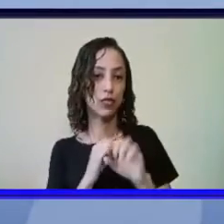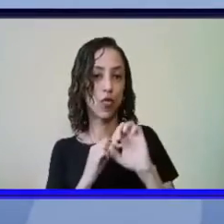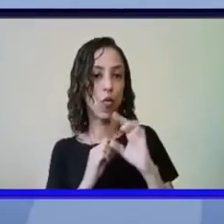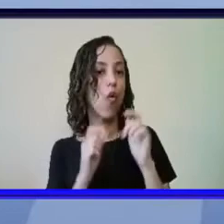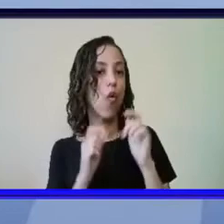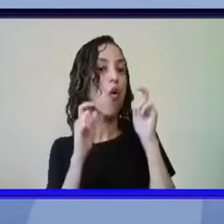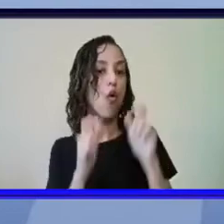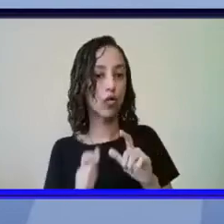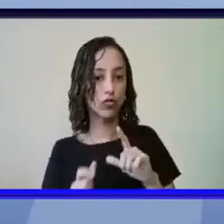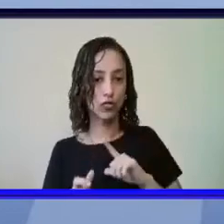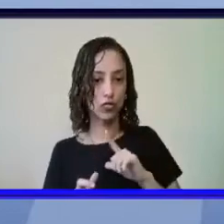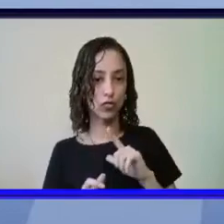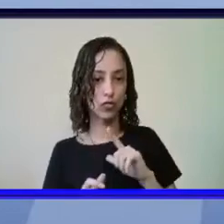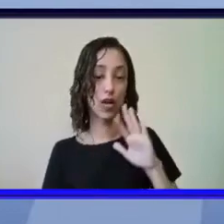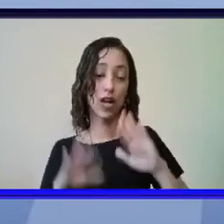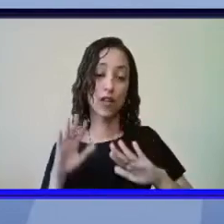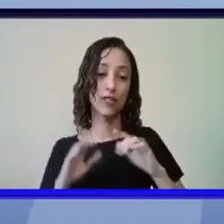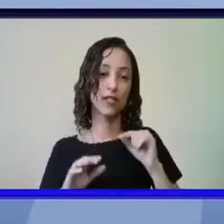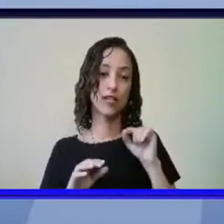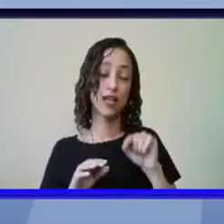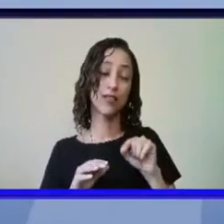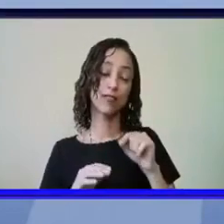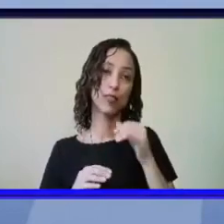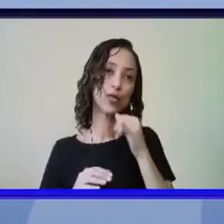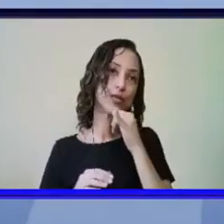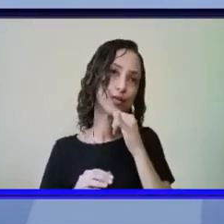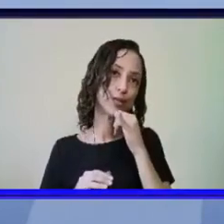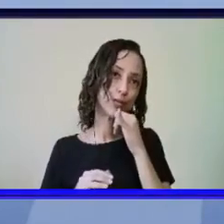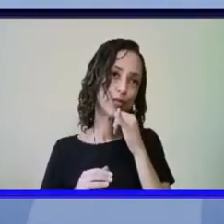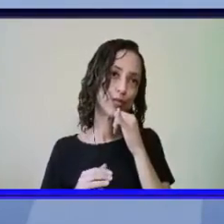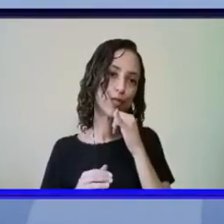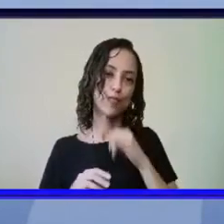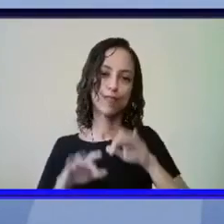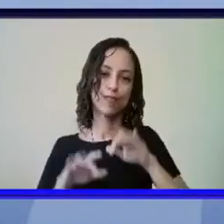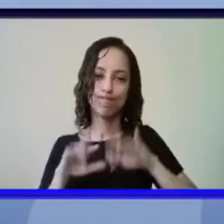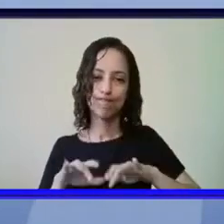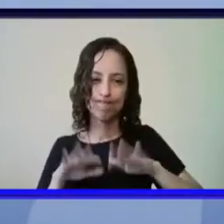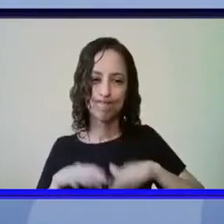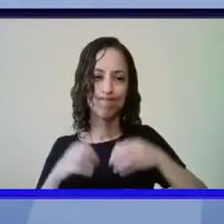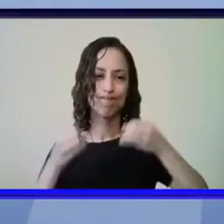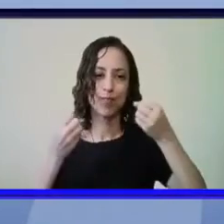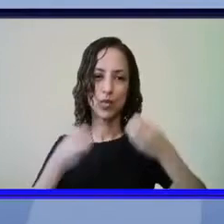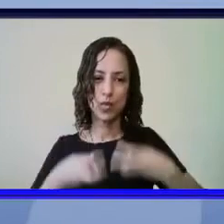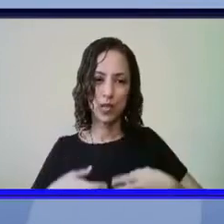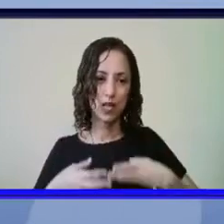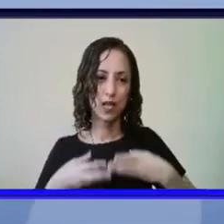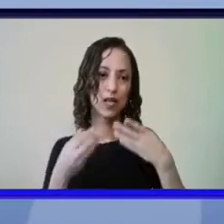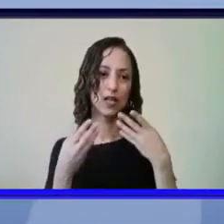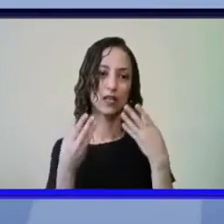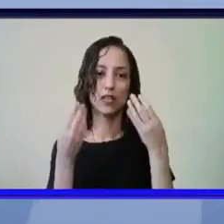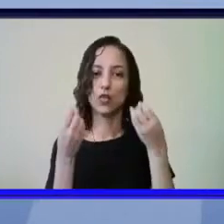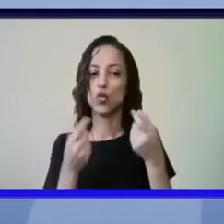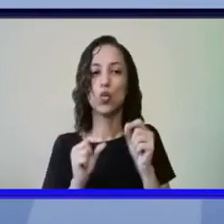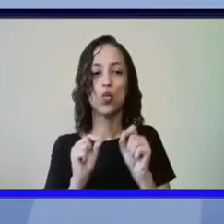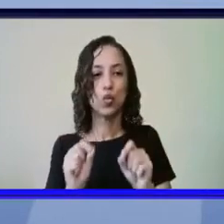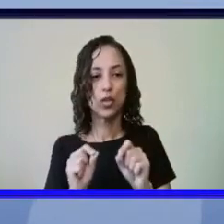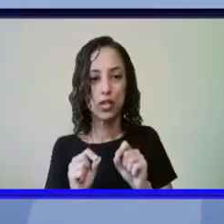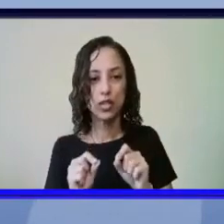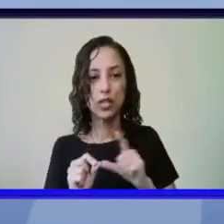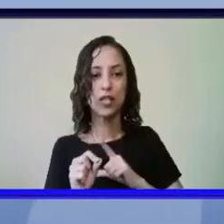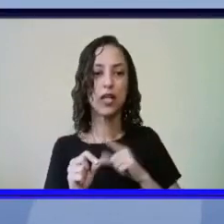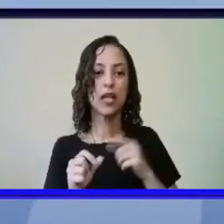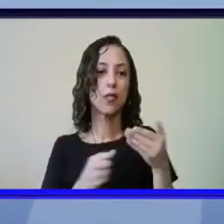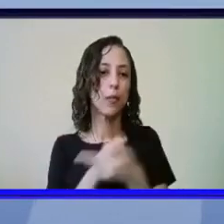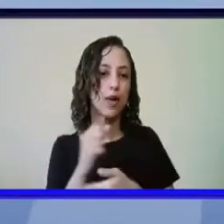não é uma carta bem feita bem explicativa e dizendo o que é que rege a nossa